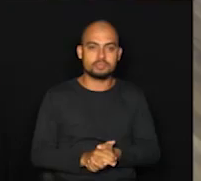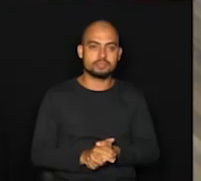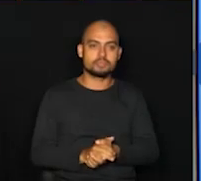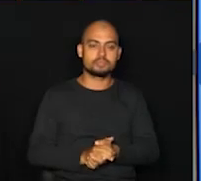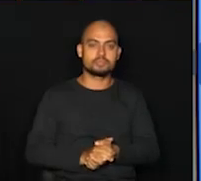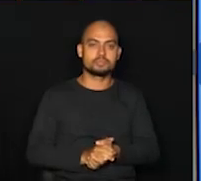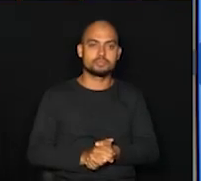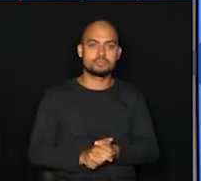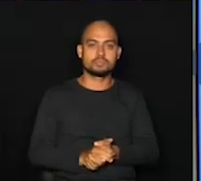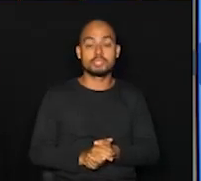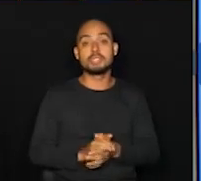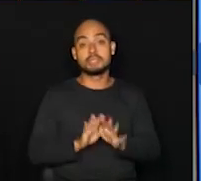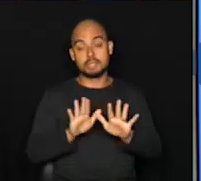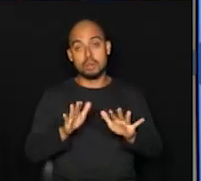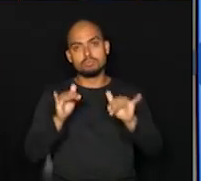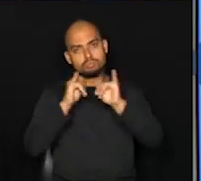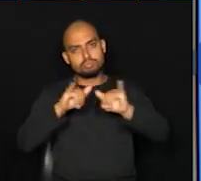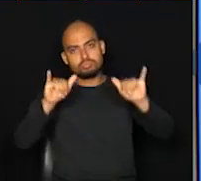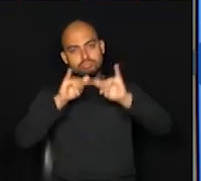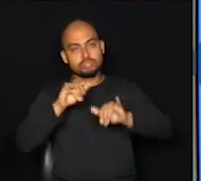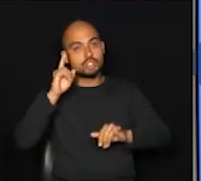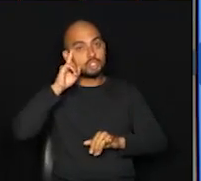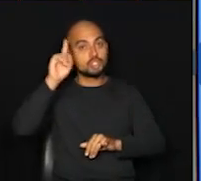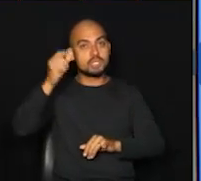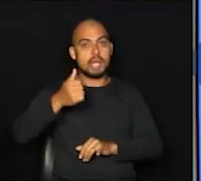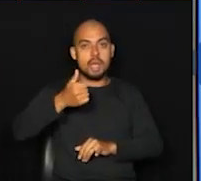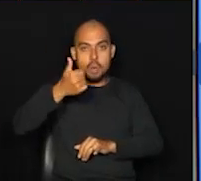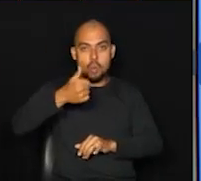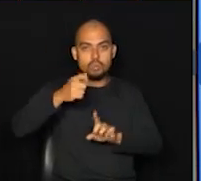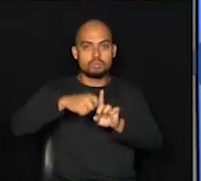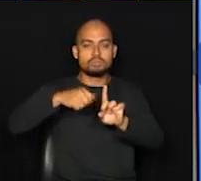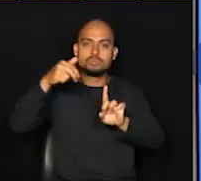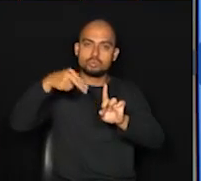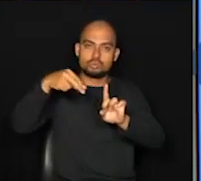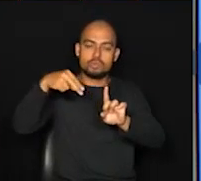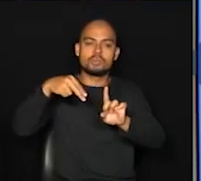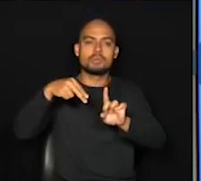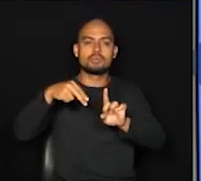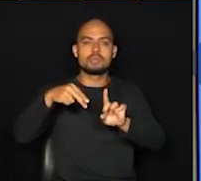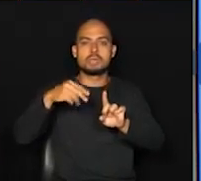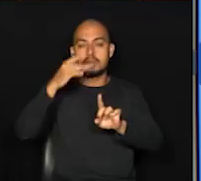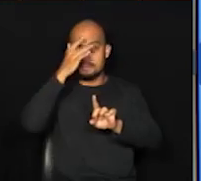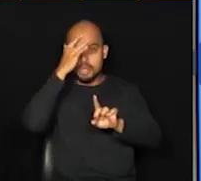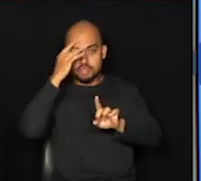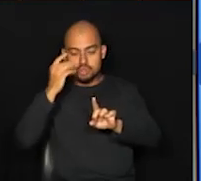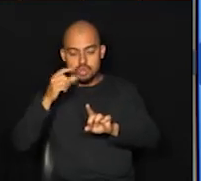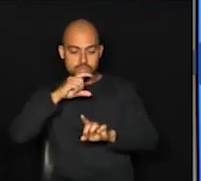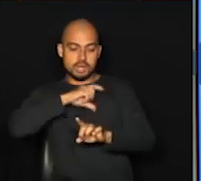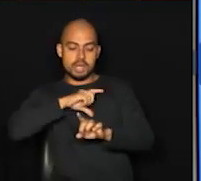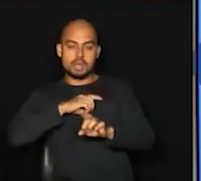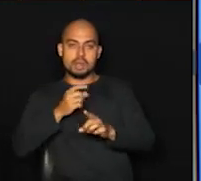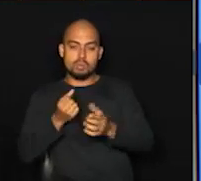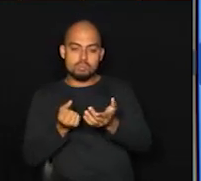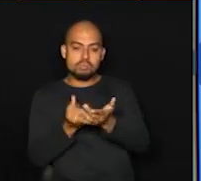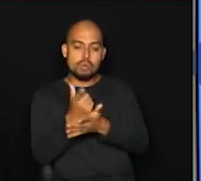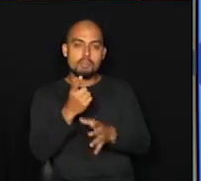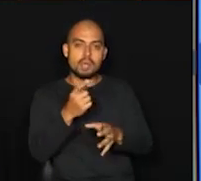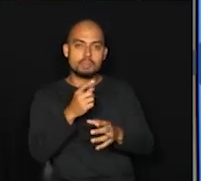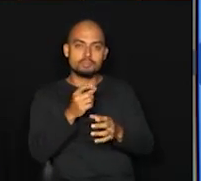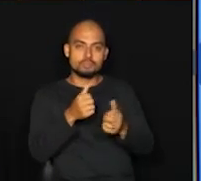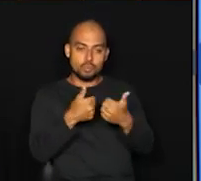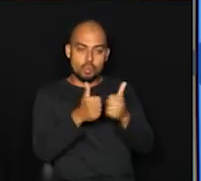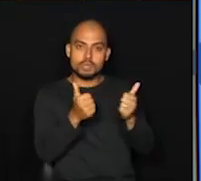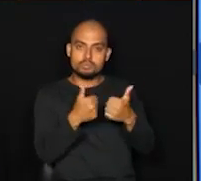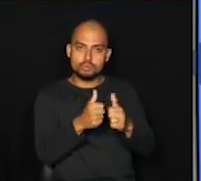É, foi anunciado também que a partir do dia 1º de novembro, as compras de créditos para o cartão também vai ser